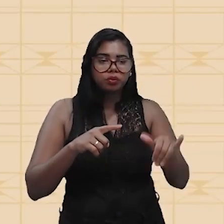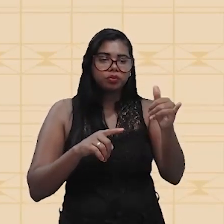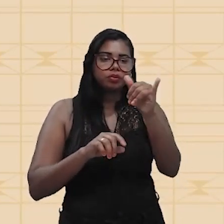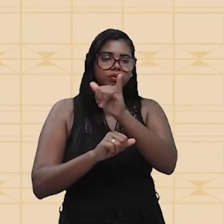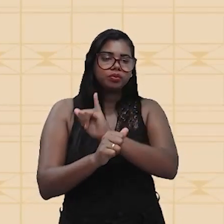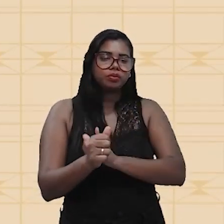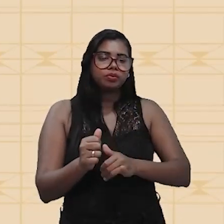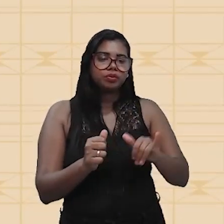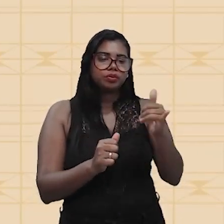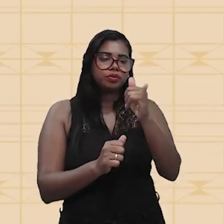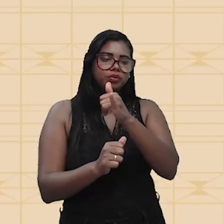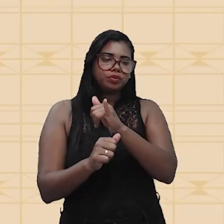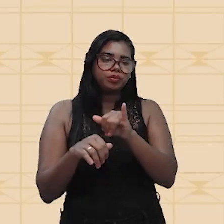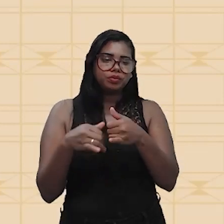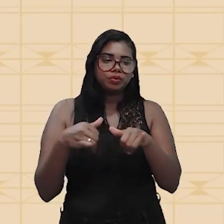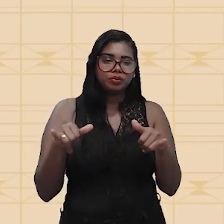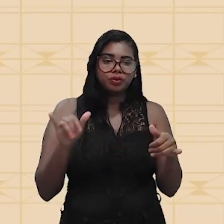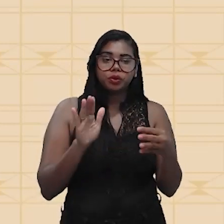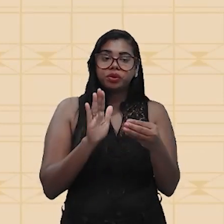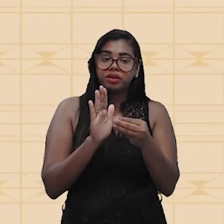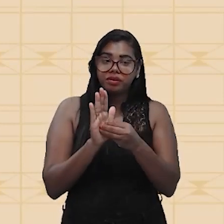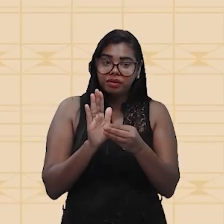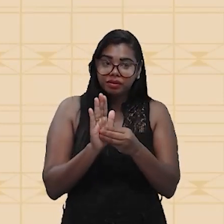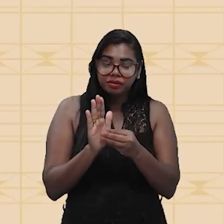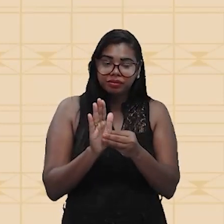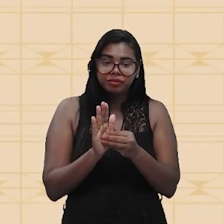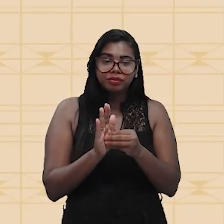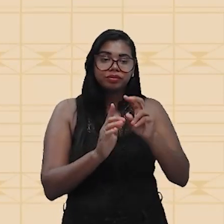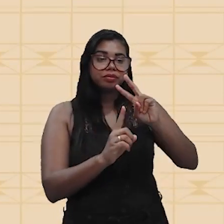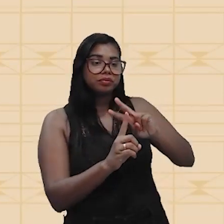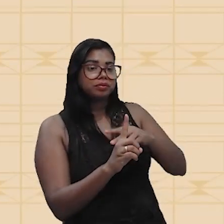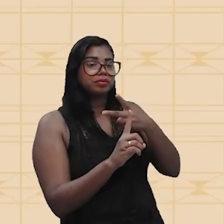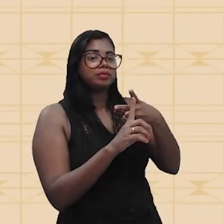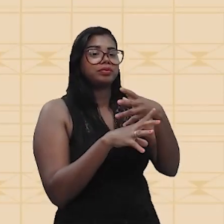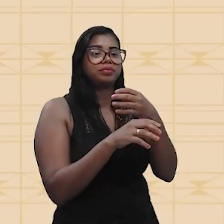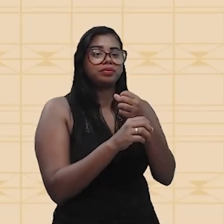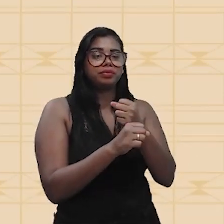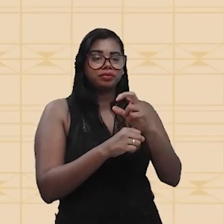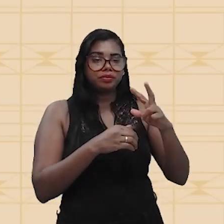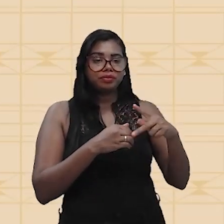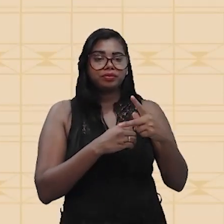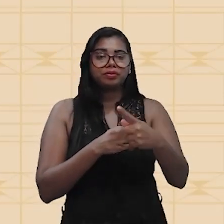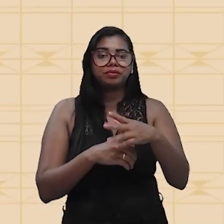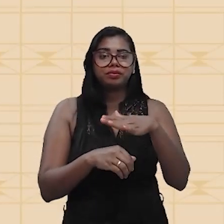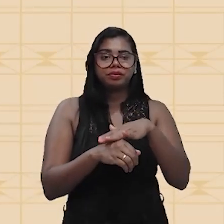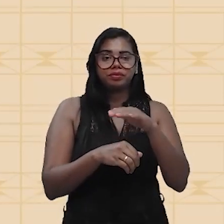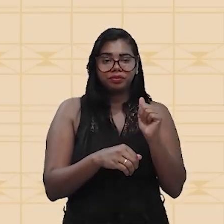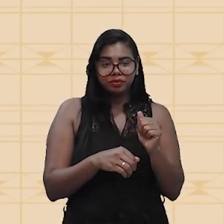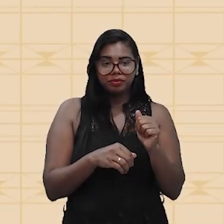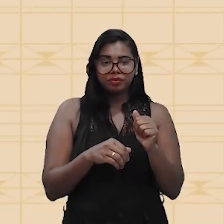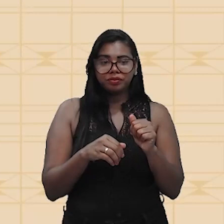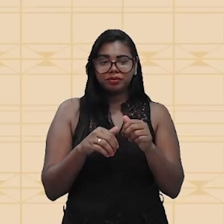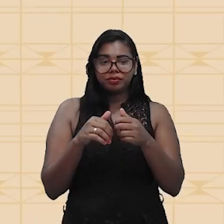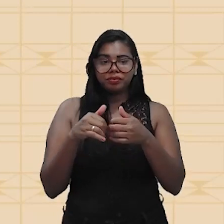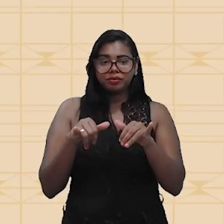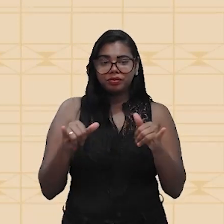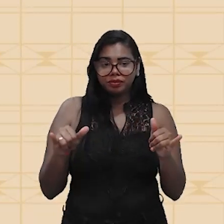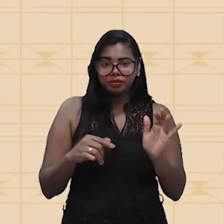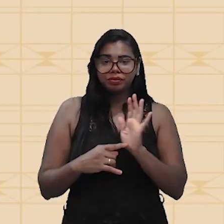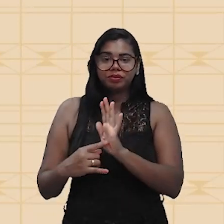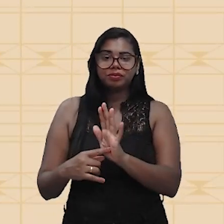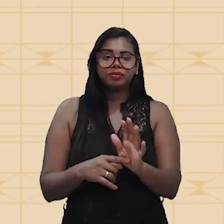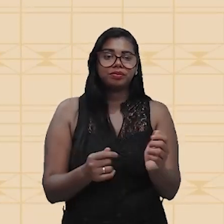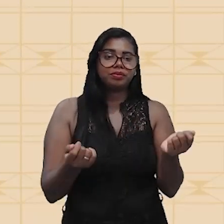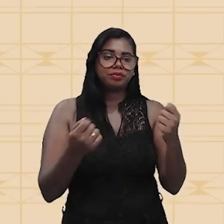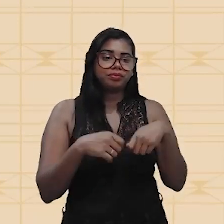excesso ou em falta, multiplicado por uma constante chamada de carga elementar, devido à potência de 10